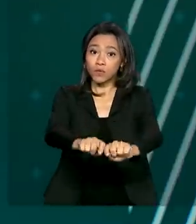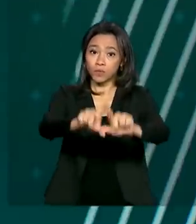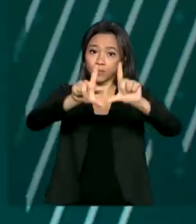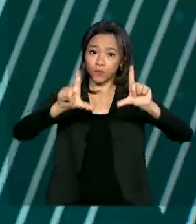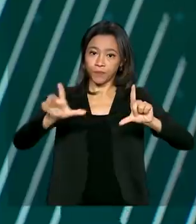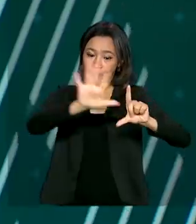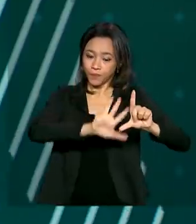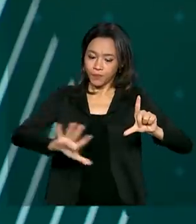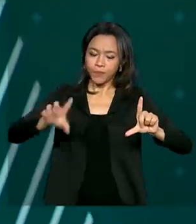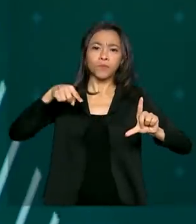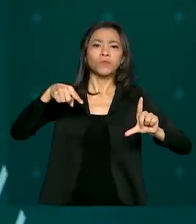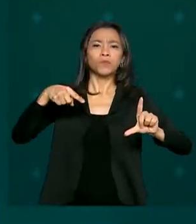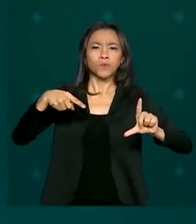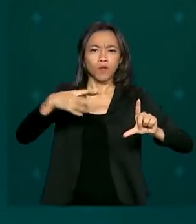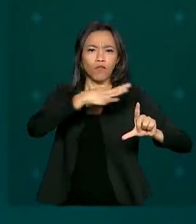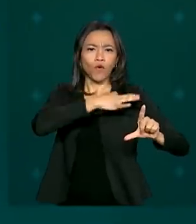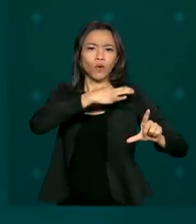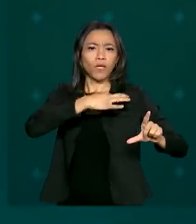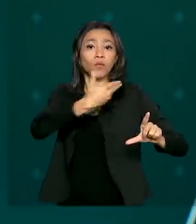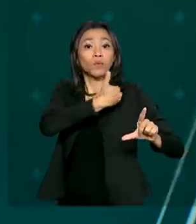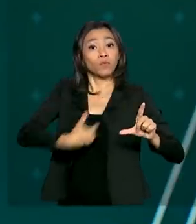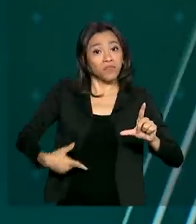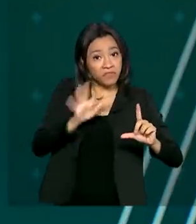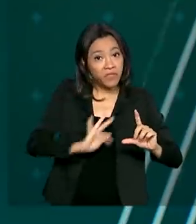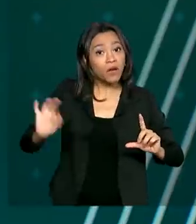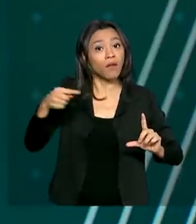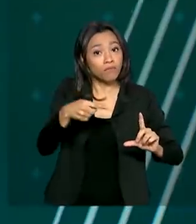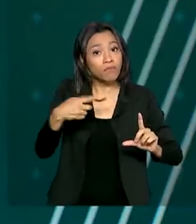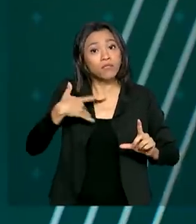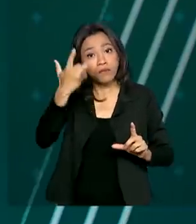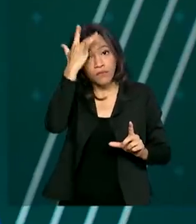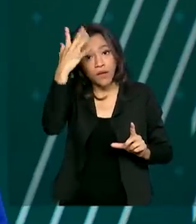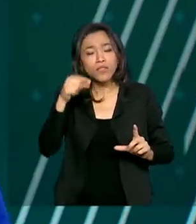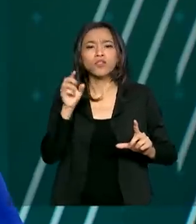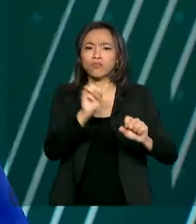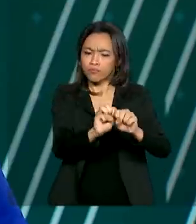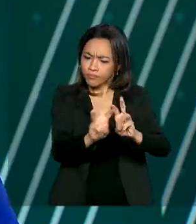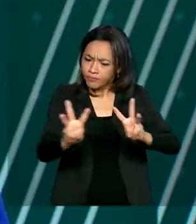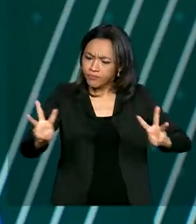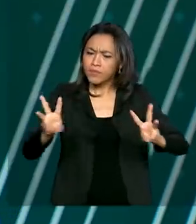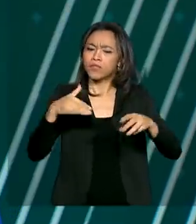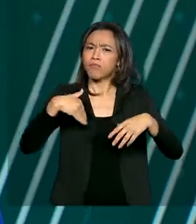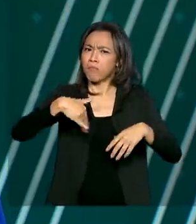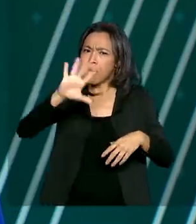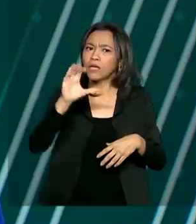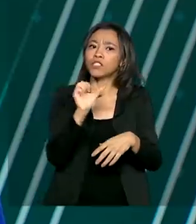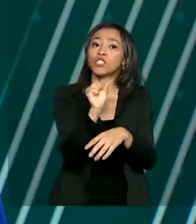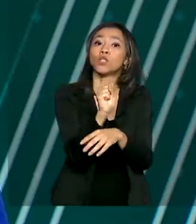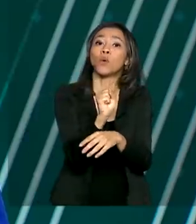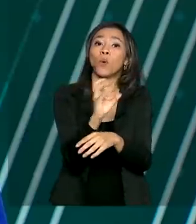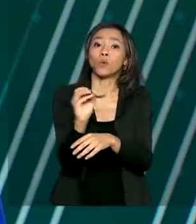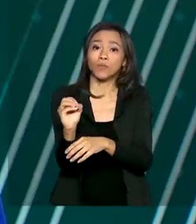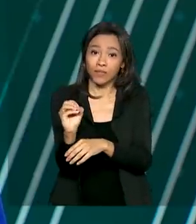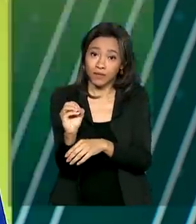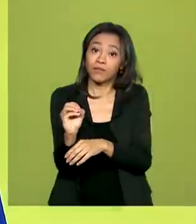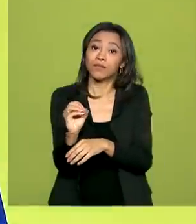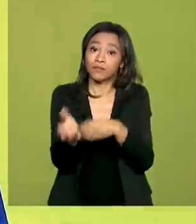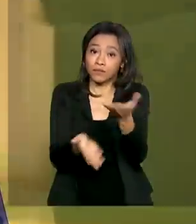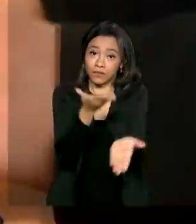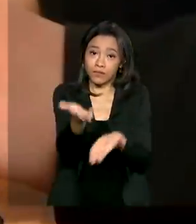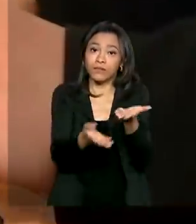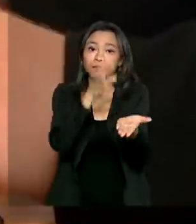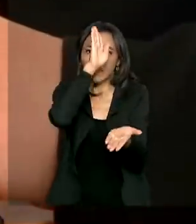Todos do governo federal. Para facilitar a vida do cidadão, o site já oferece mais de 800 serviços de graça.